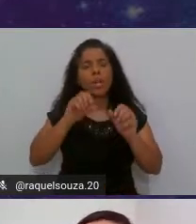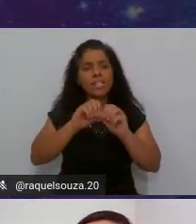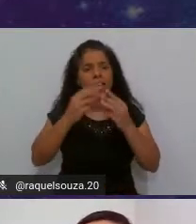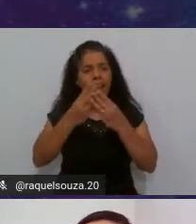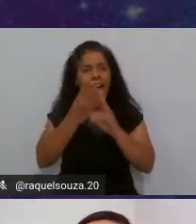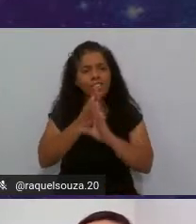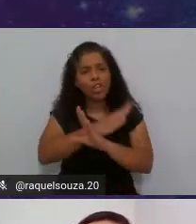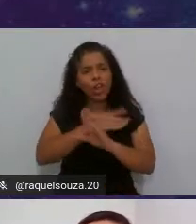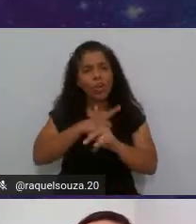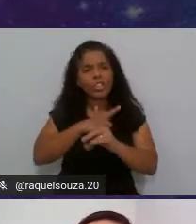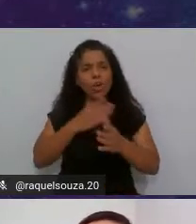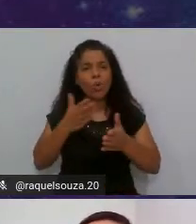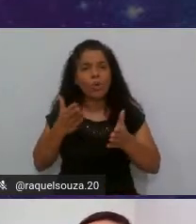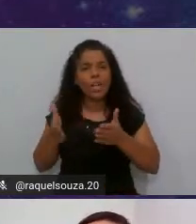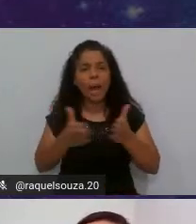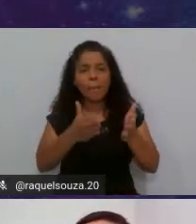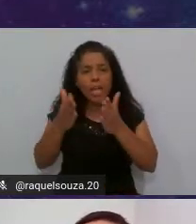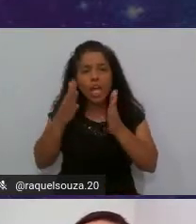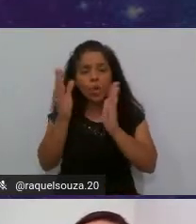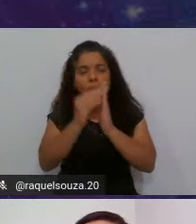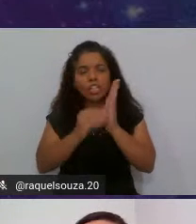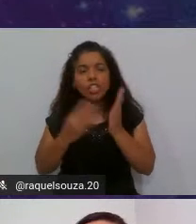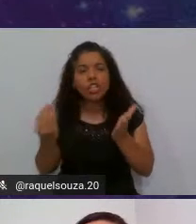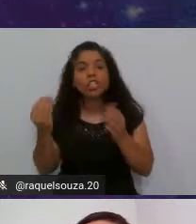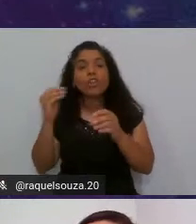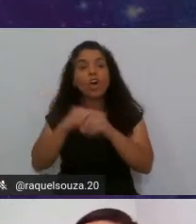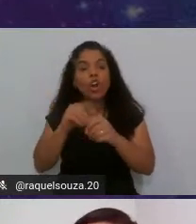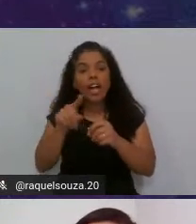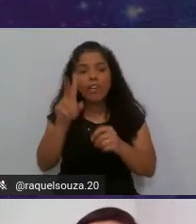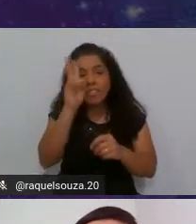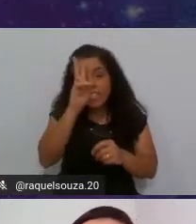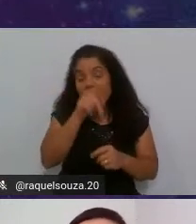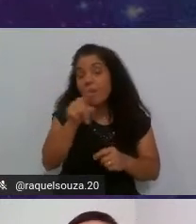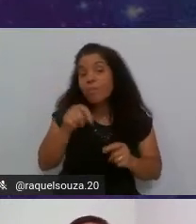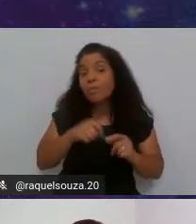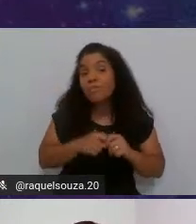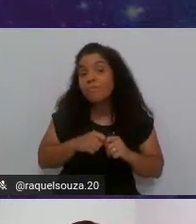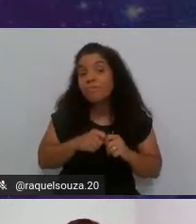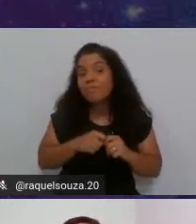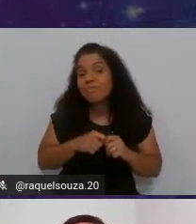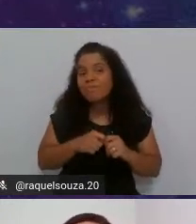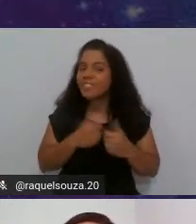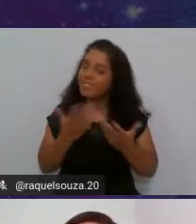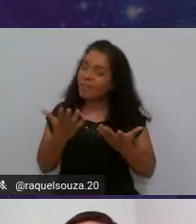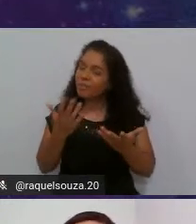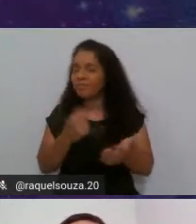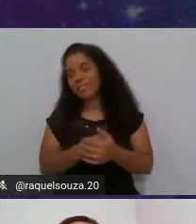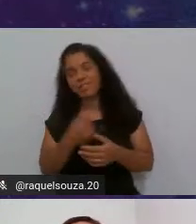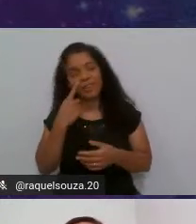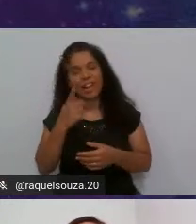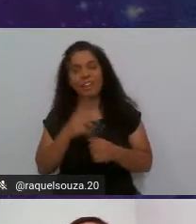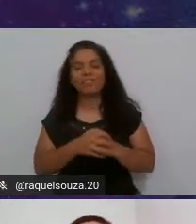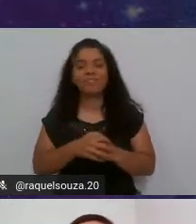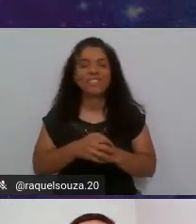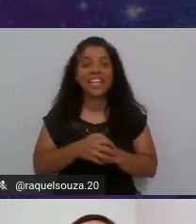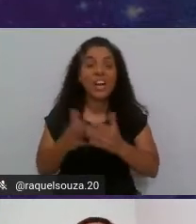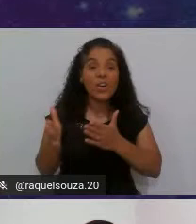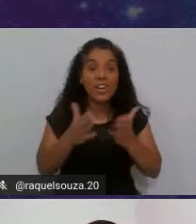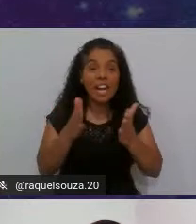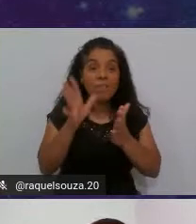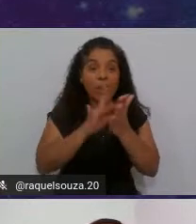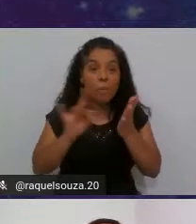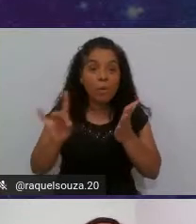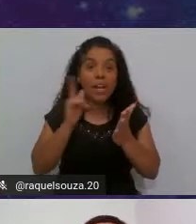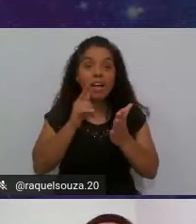o caminho que vamos colar esse arquivo será que vocês lembram bom vamos lá o caminho que vamos colar é